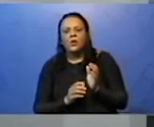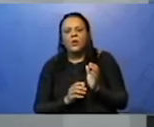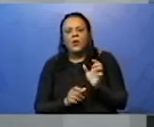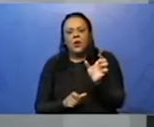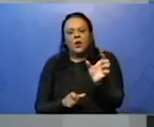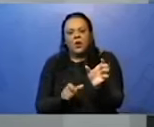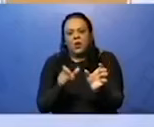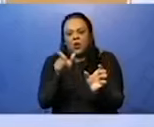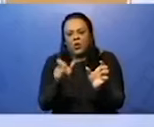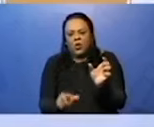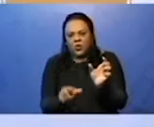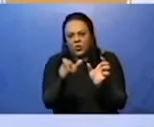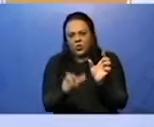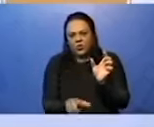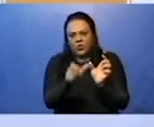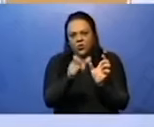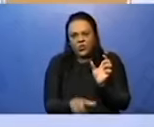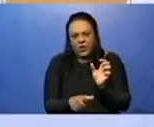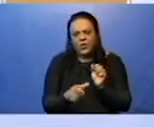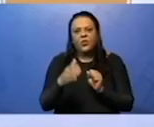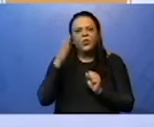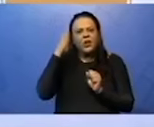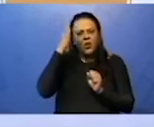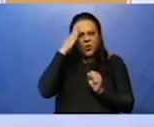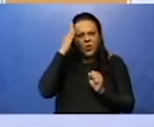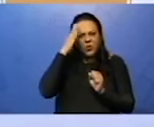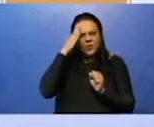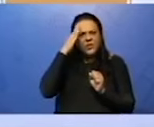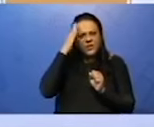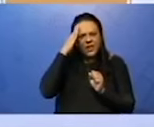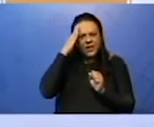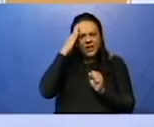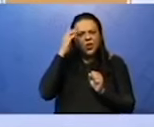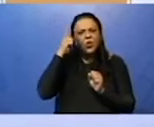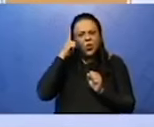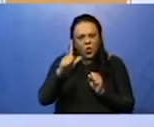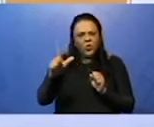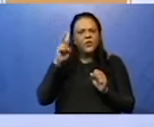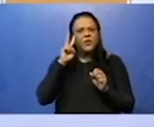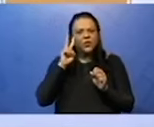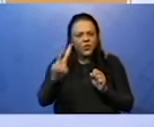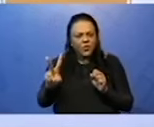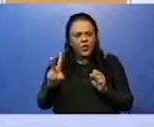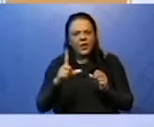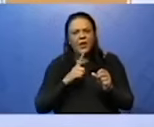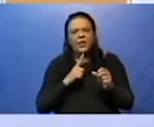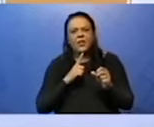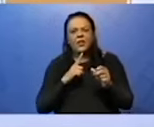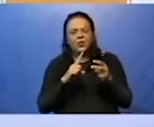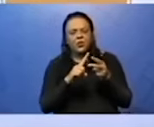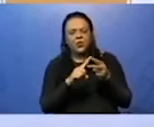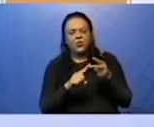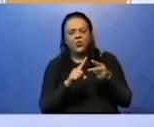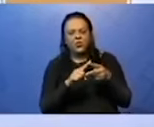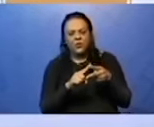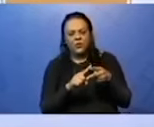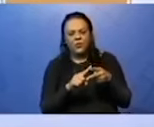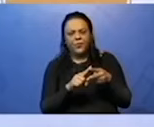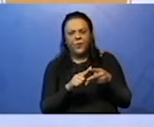consigo identificar qual é o sujeito, ele pode se apresentar de duas formas diferentes. A primeira é quando ele é